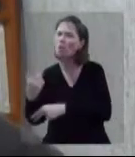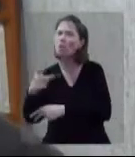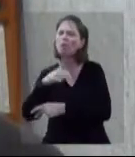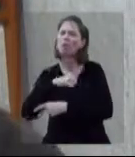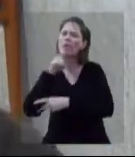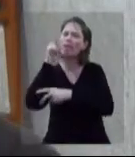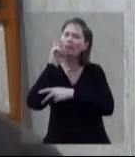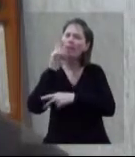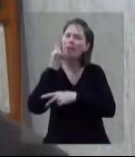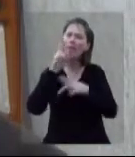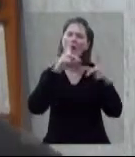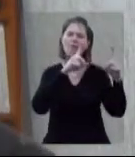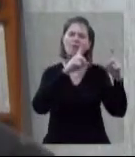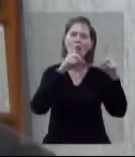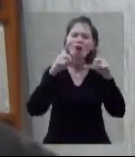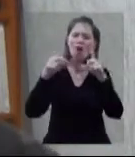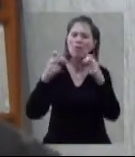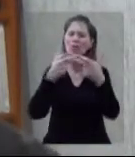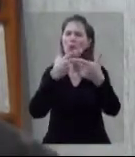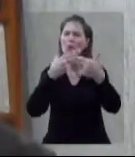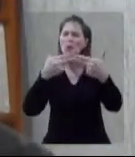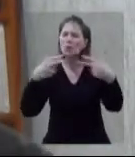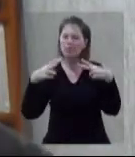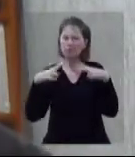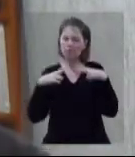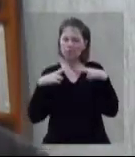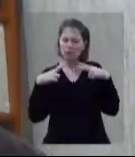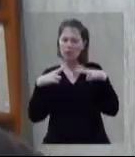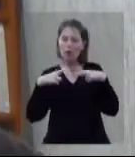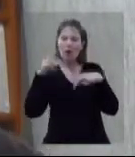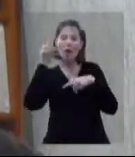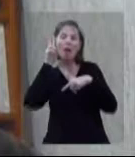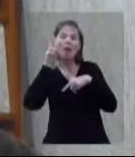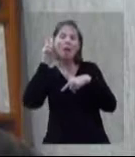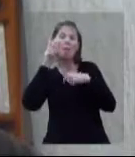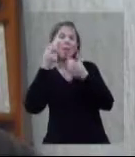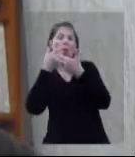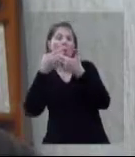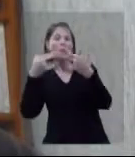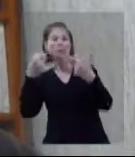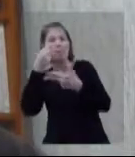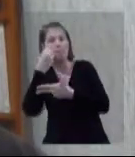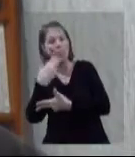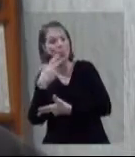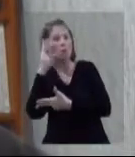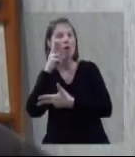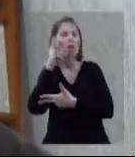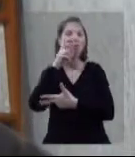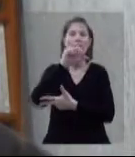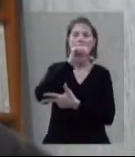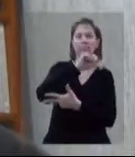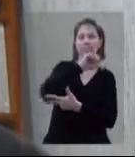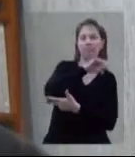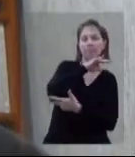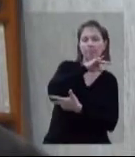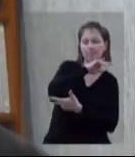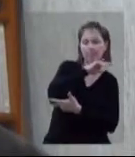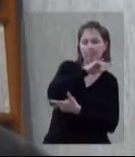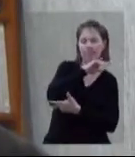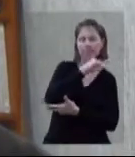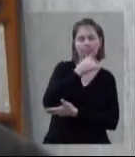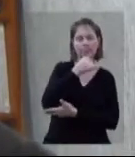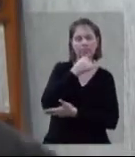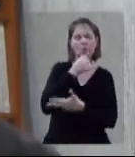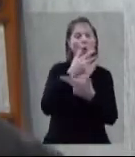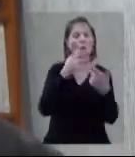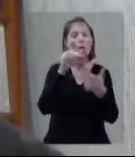Fotos, relíquias, objetos pessoais que nos remetem a boas e más lembranças. Coisas